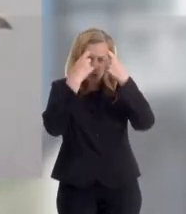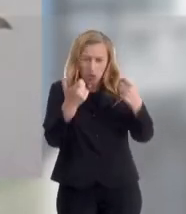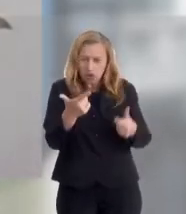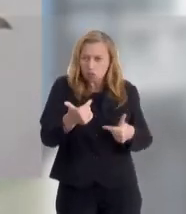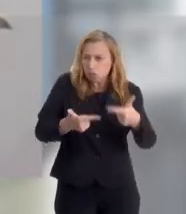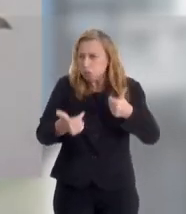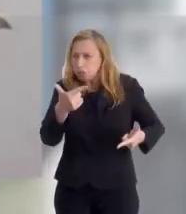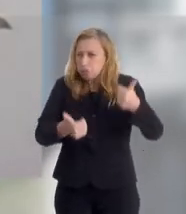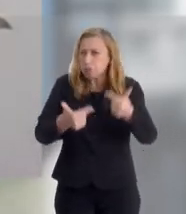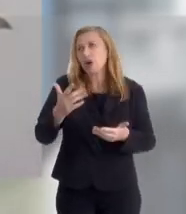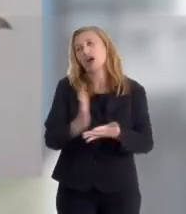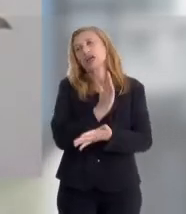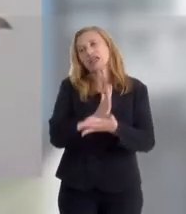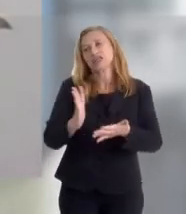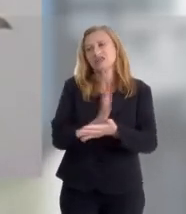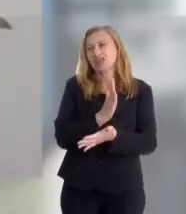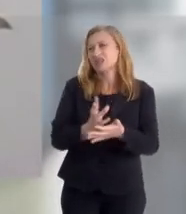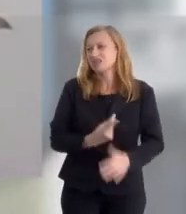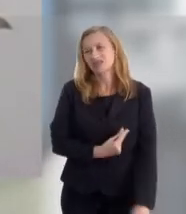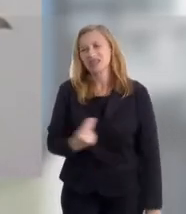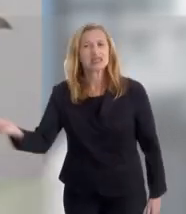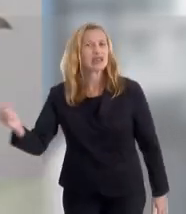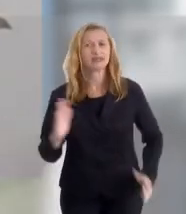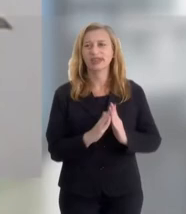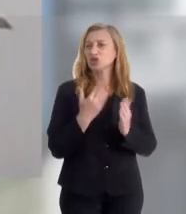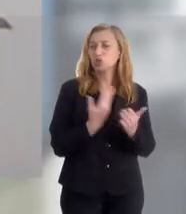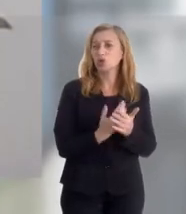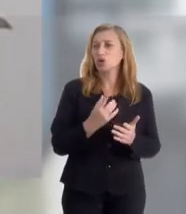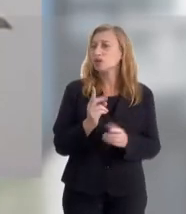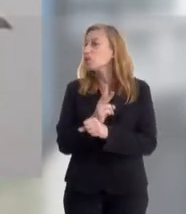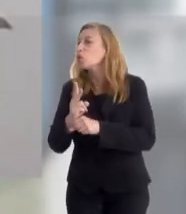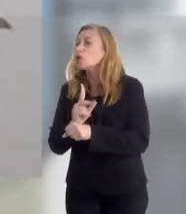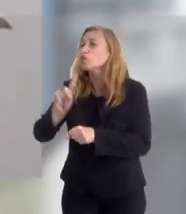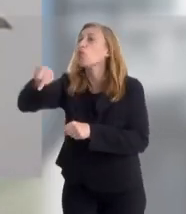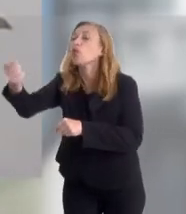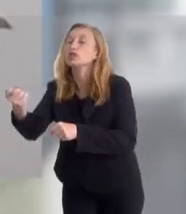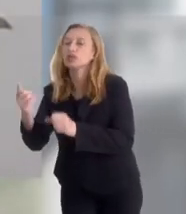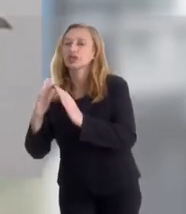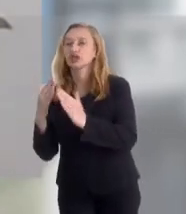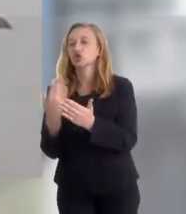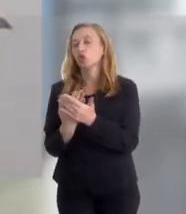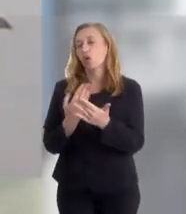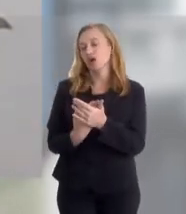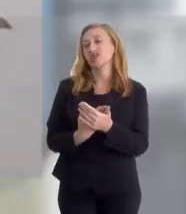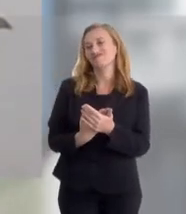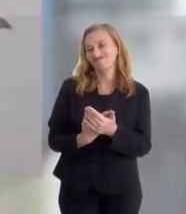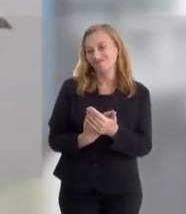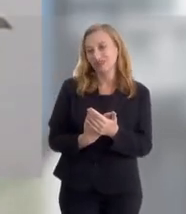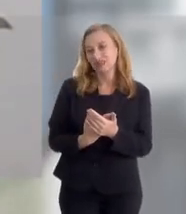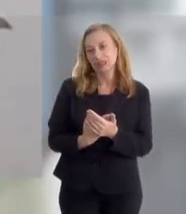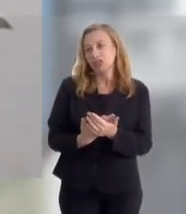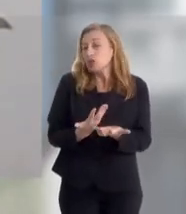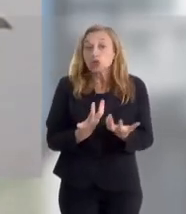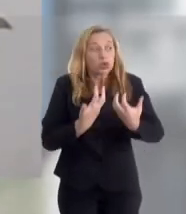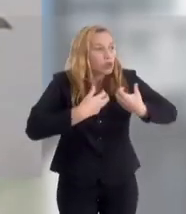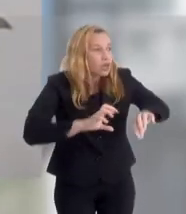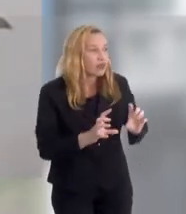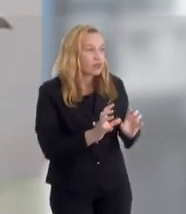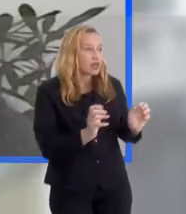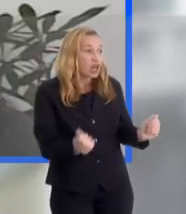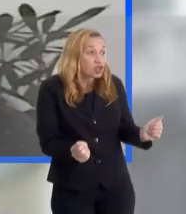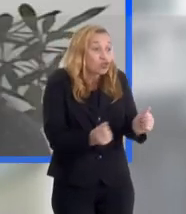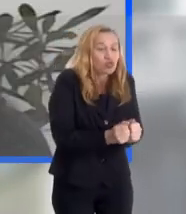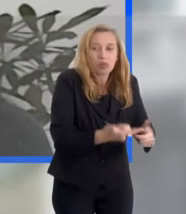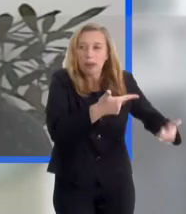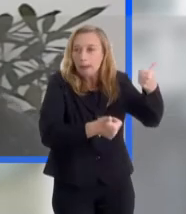frequentes tiroteios, ele muitas vezes acaba saindo daquela escola procurando outra escola da rede municipal,